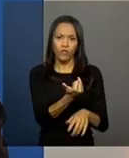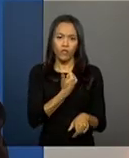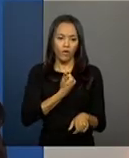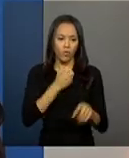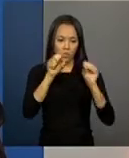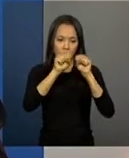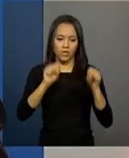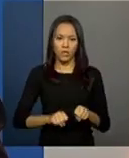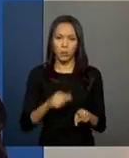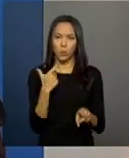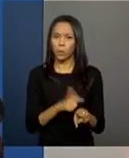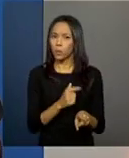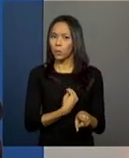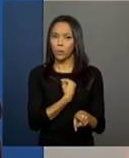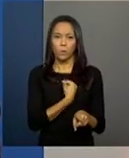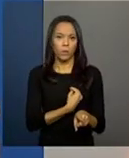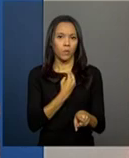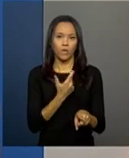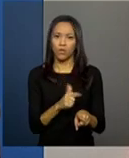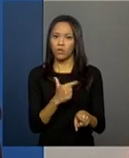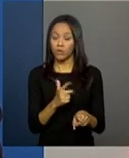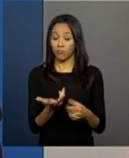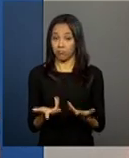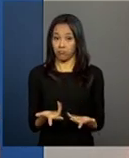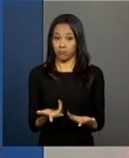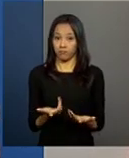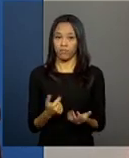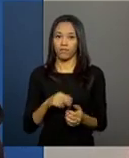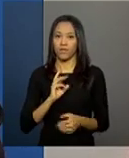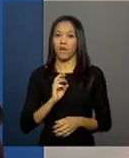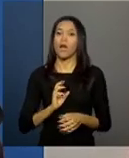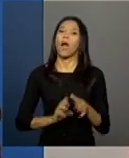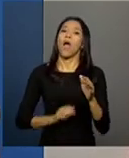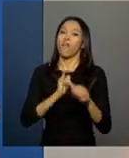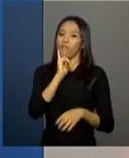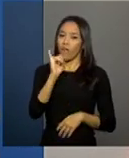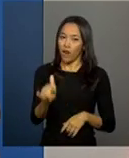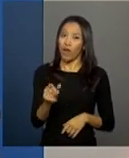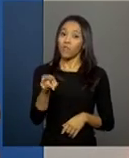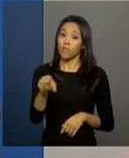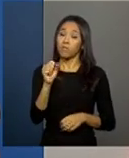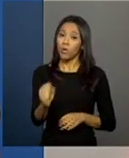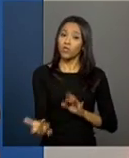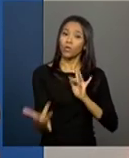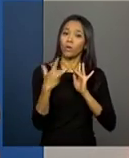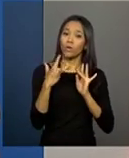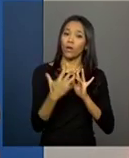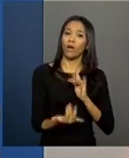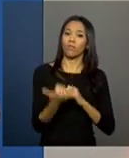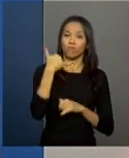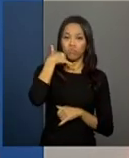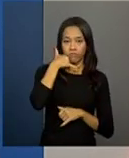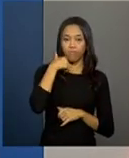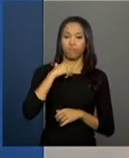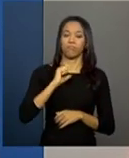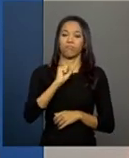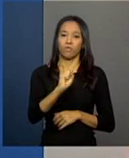a nossa usuária entrar em contato com o Fale Conosco e nos mande o NIS,